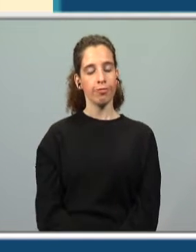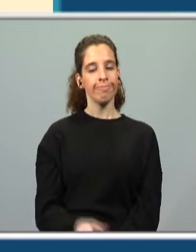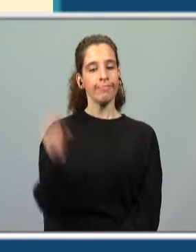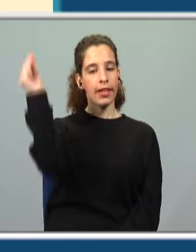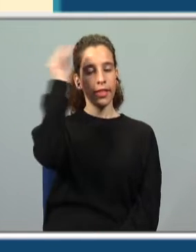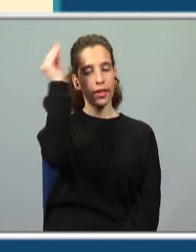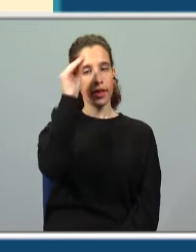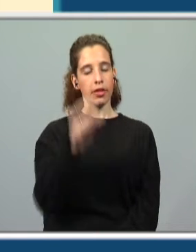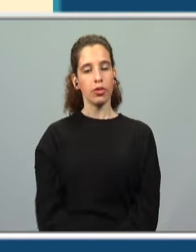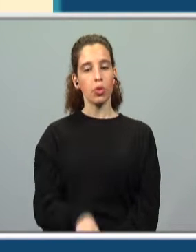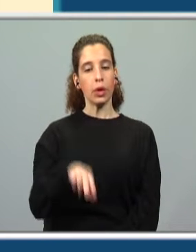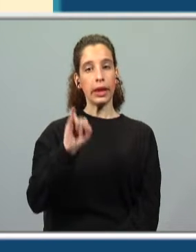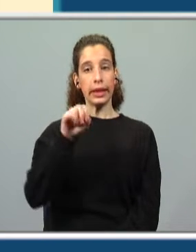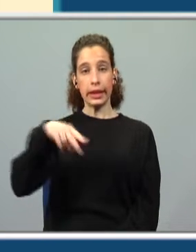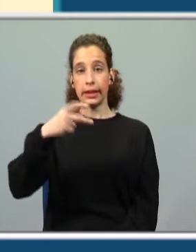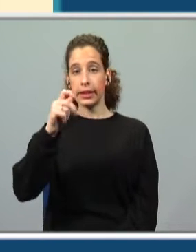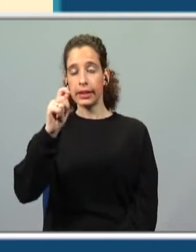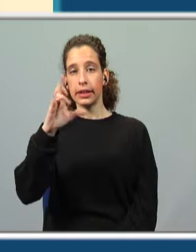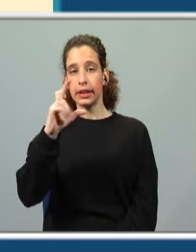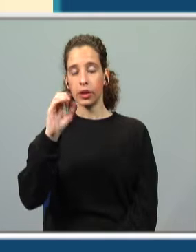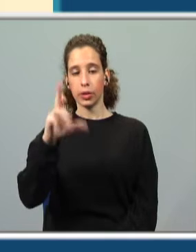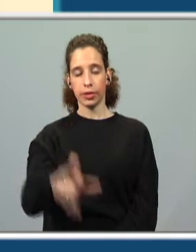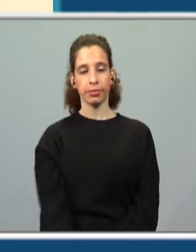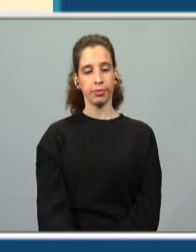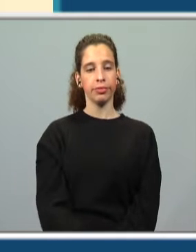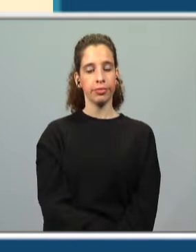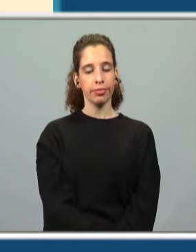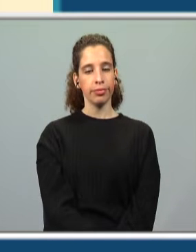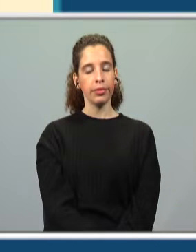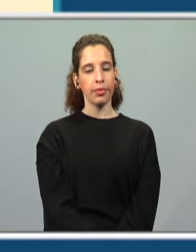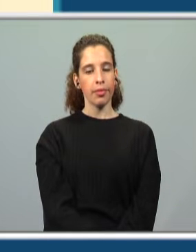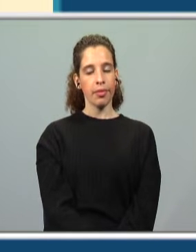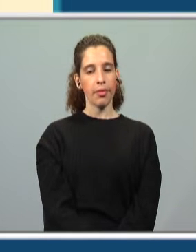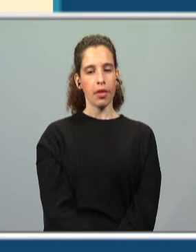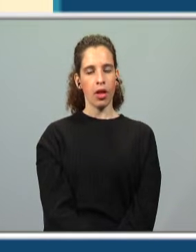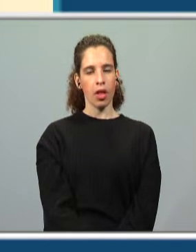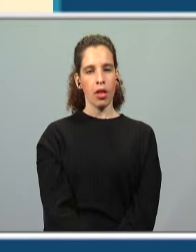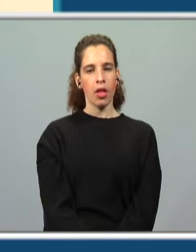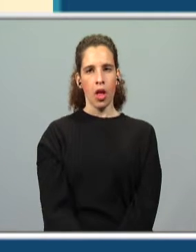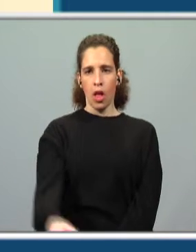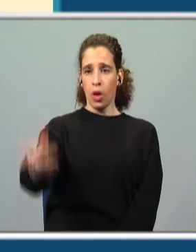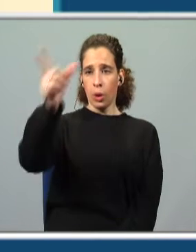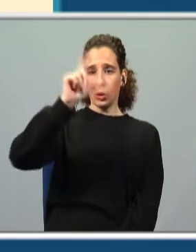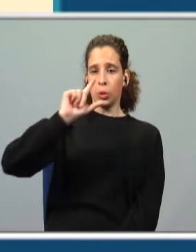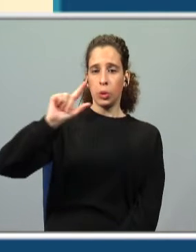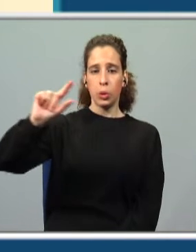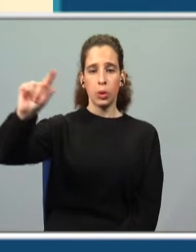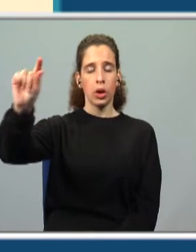numa aldeia no interior. Ou seja, muito longe do mar.